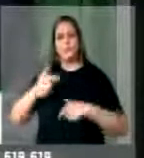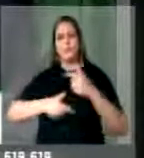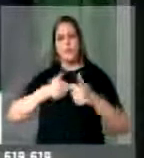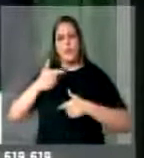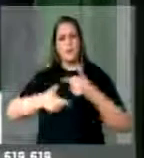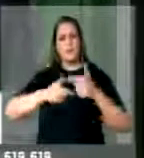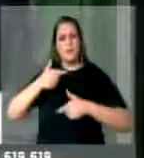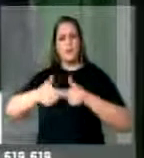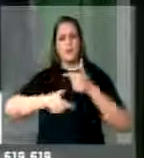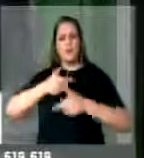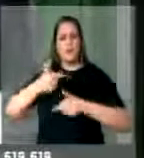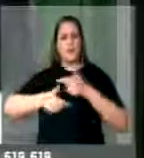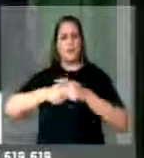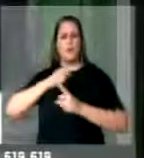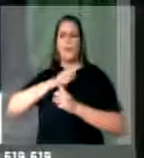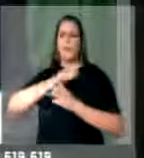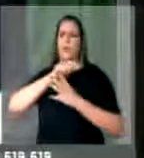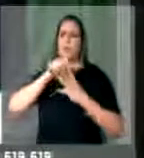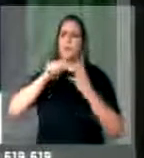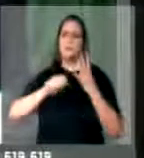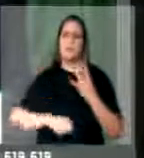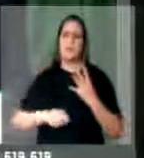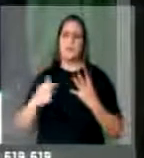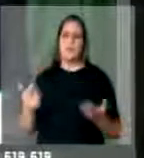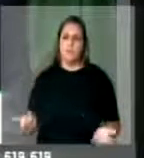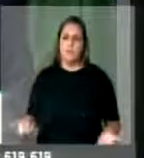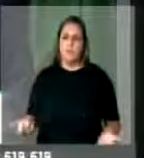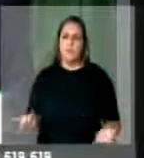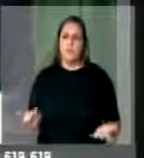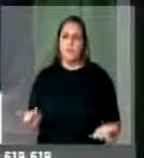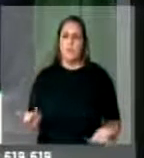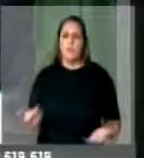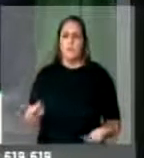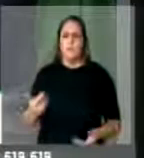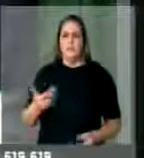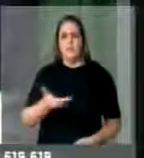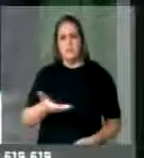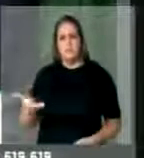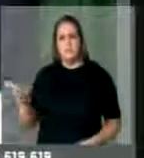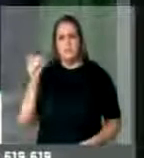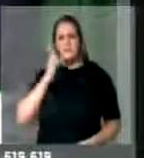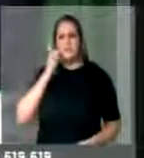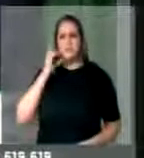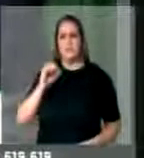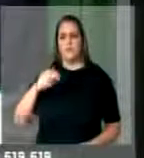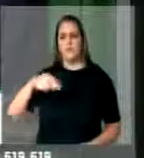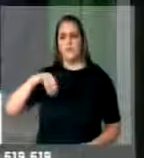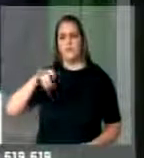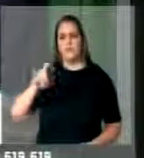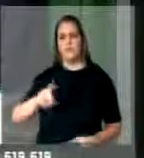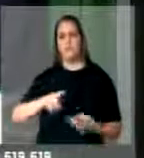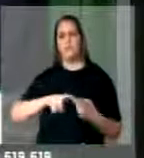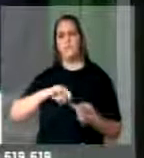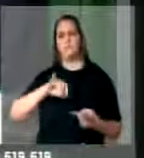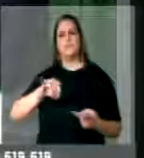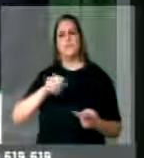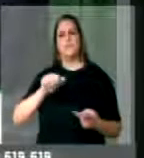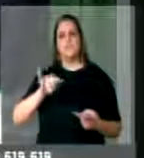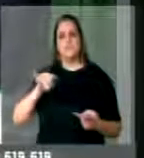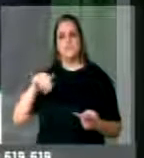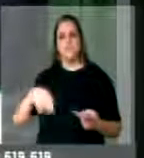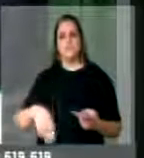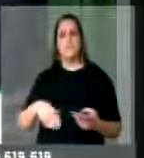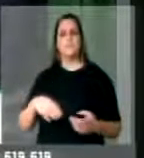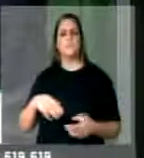de quatro meses. Está aqui deputado Passarinho, está aqui deputado Onyx, presidente e relator da comissão, que